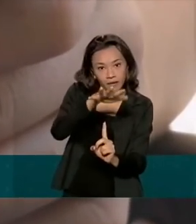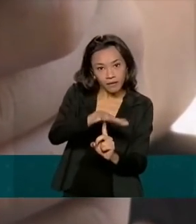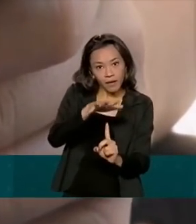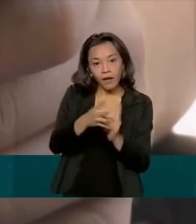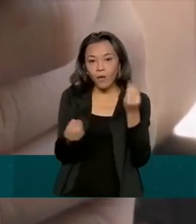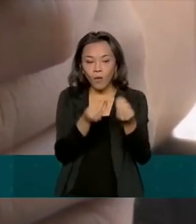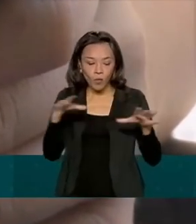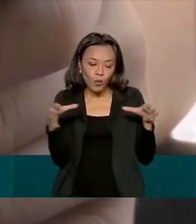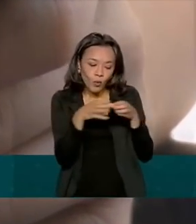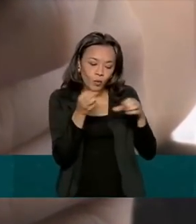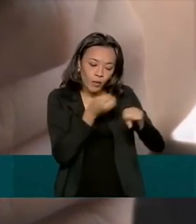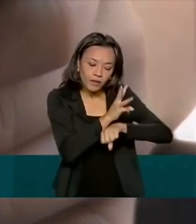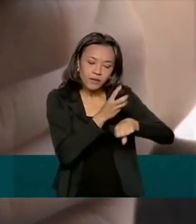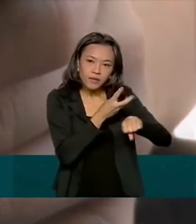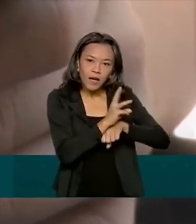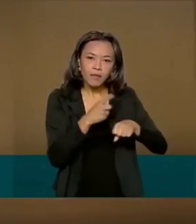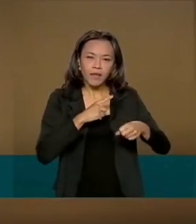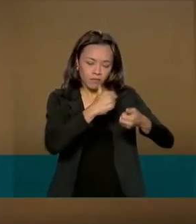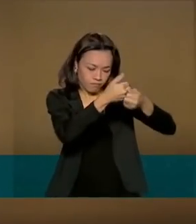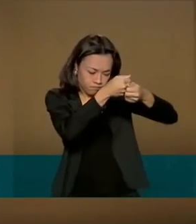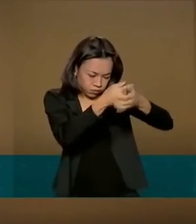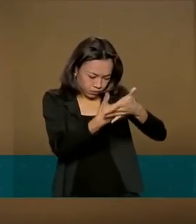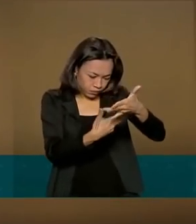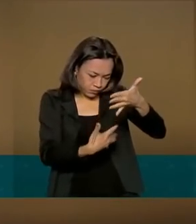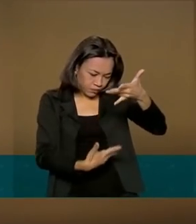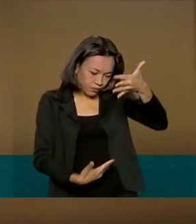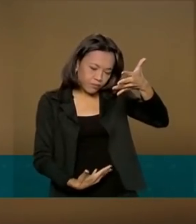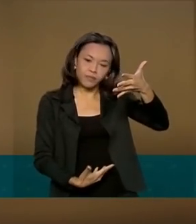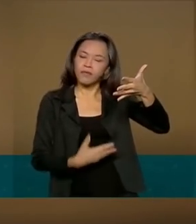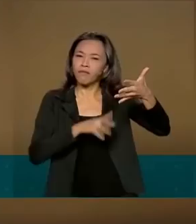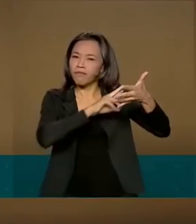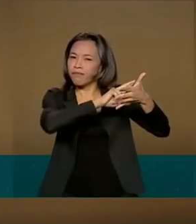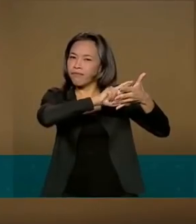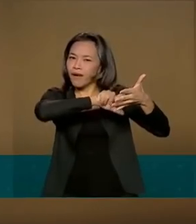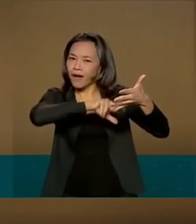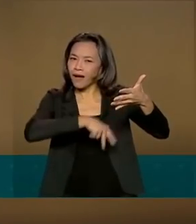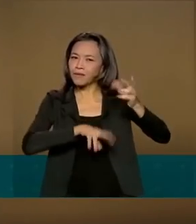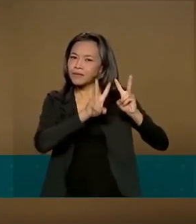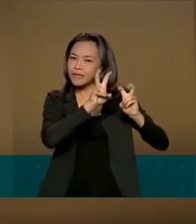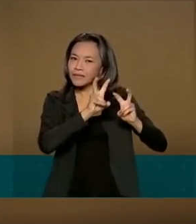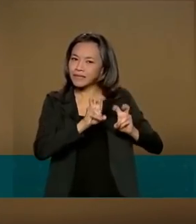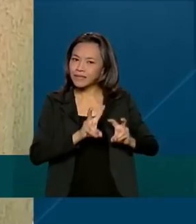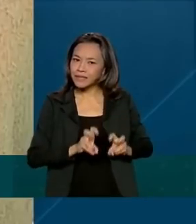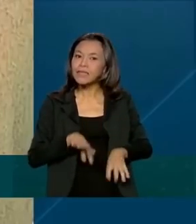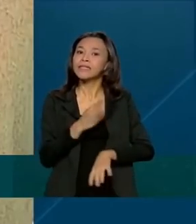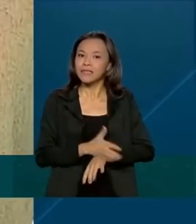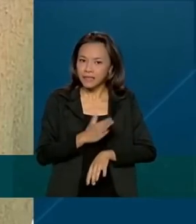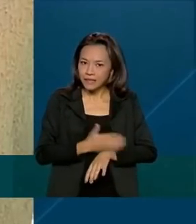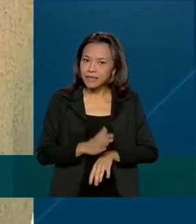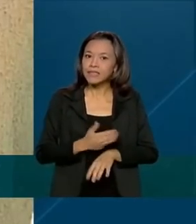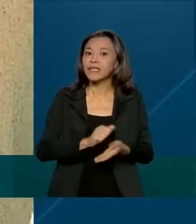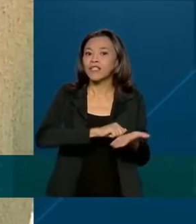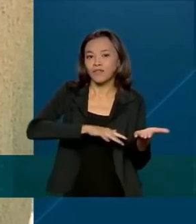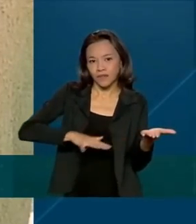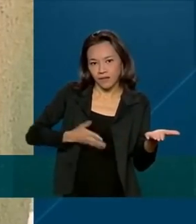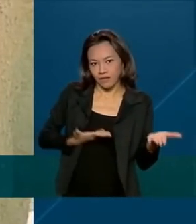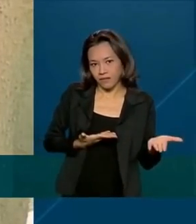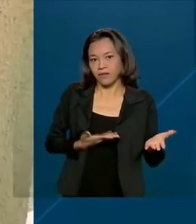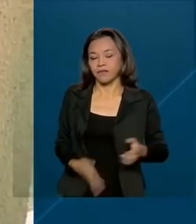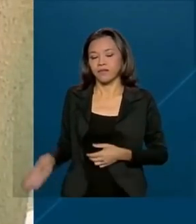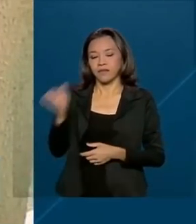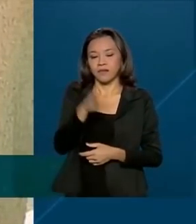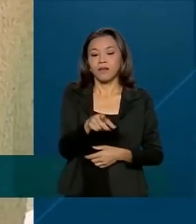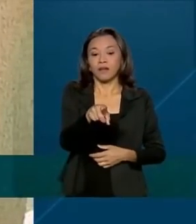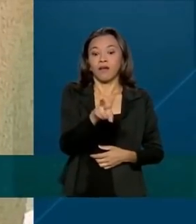WhatsApp, eles têm acesso a conteúdos como audionovelas, vídeos e tarefas práticas. Essa formação vai trazer